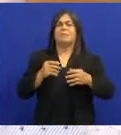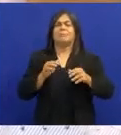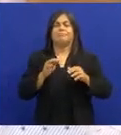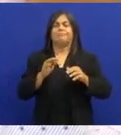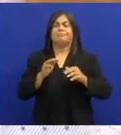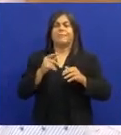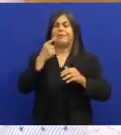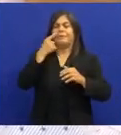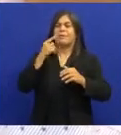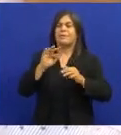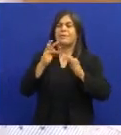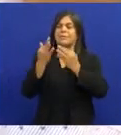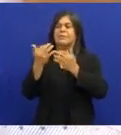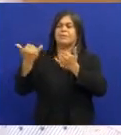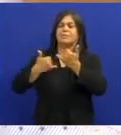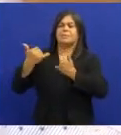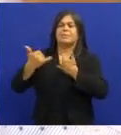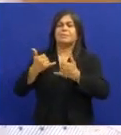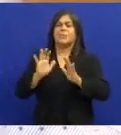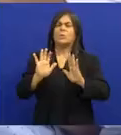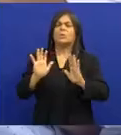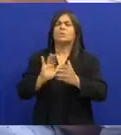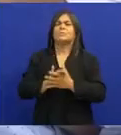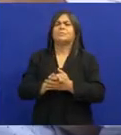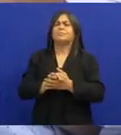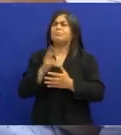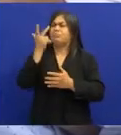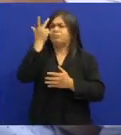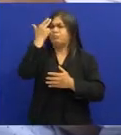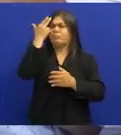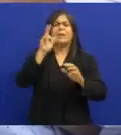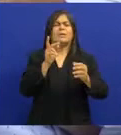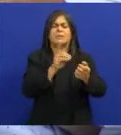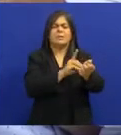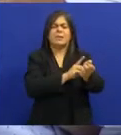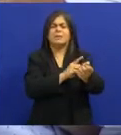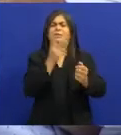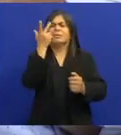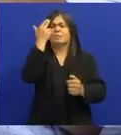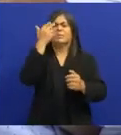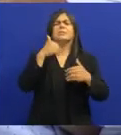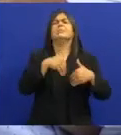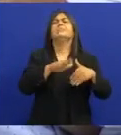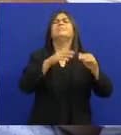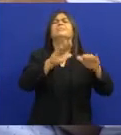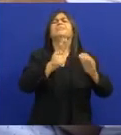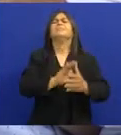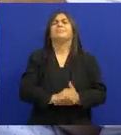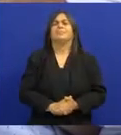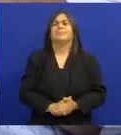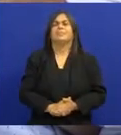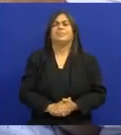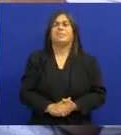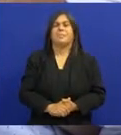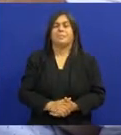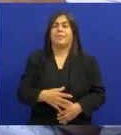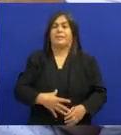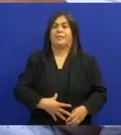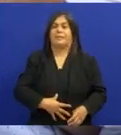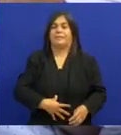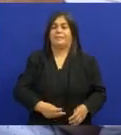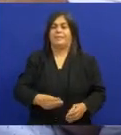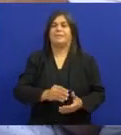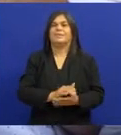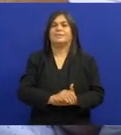afetaria Na sua Na sua masculinidade E havia Uma